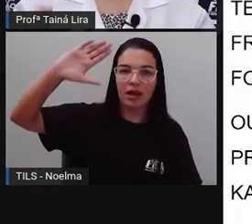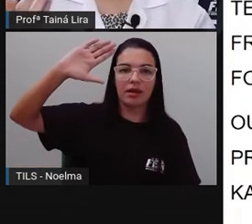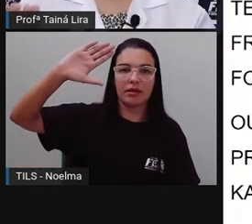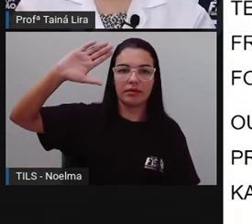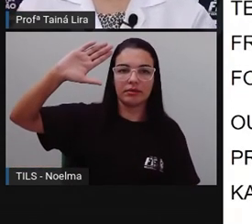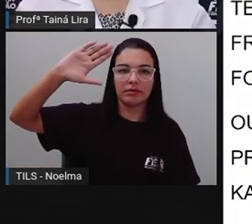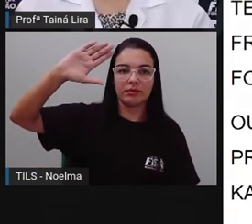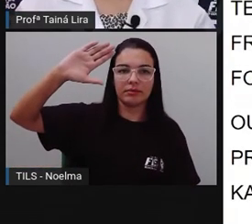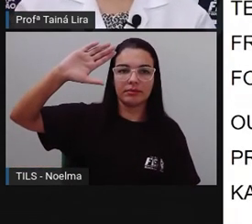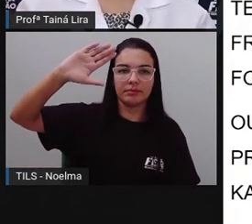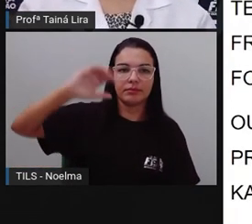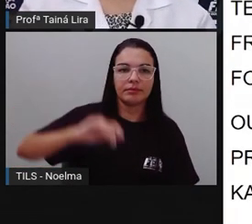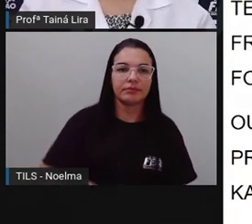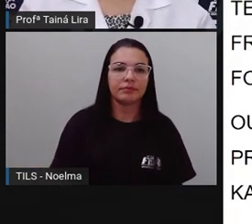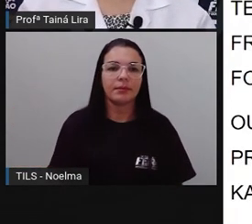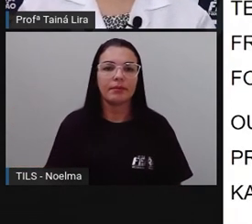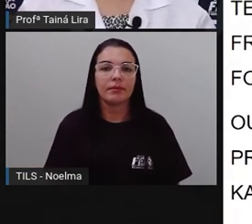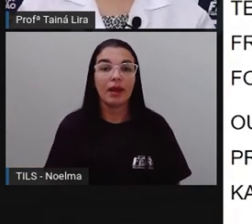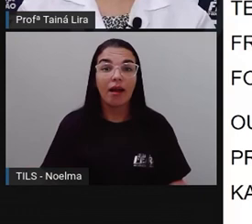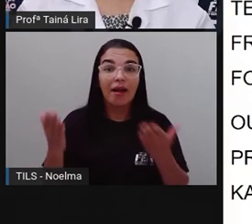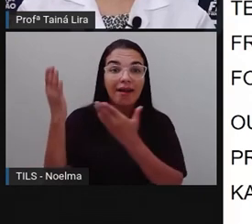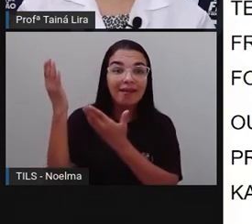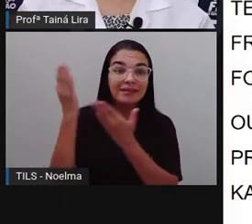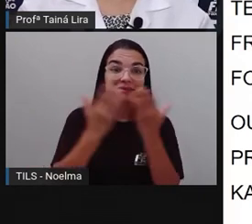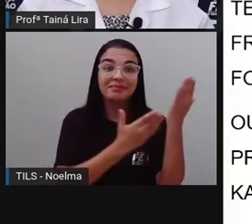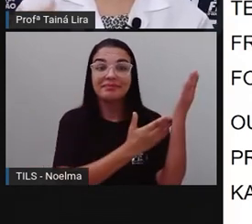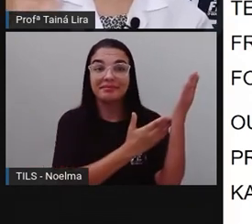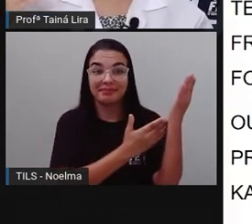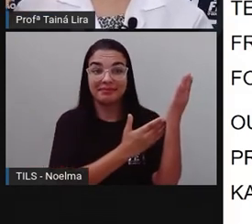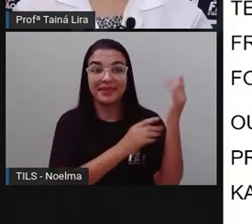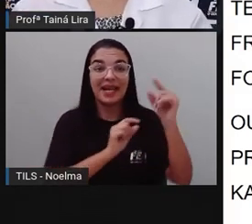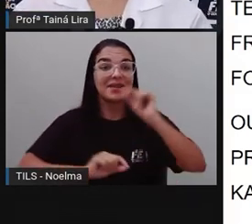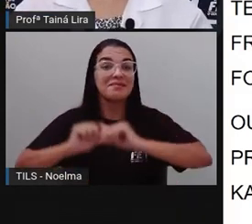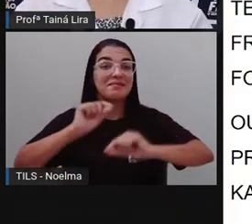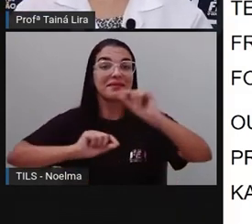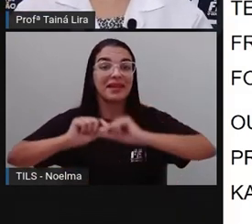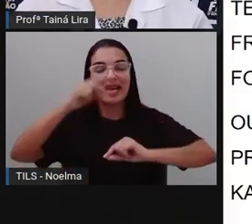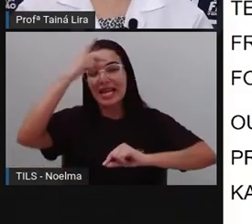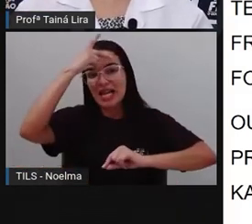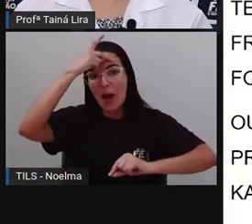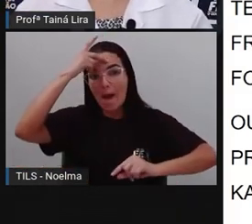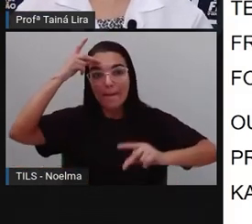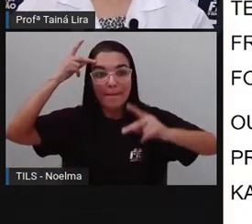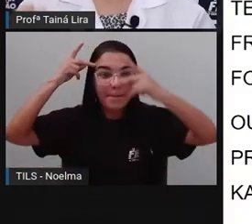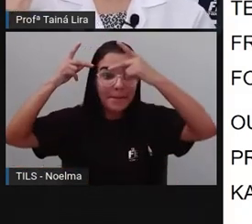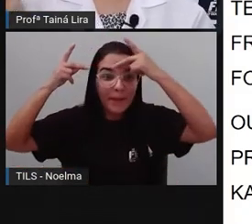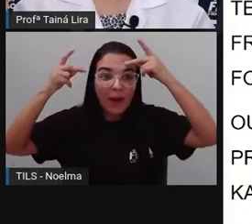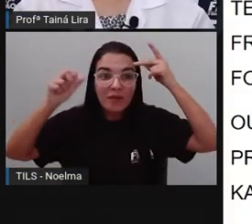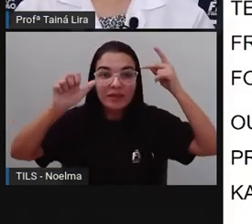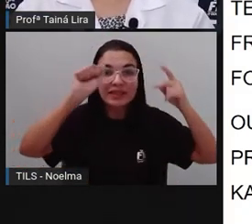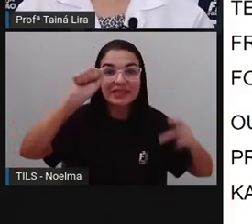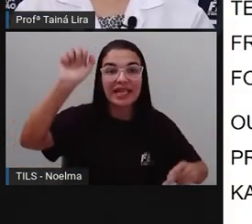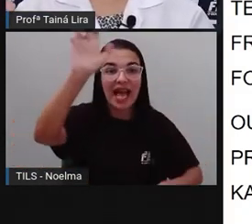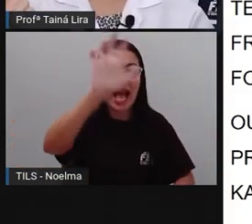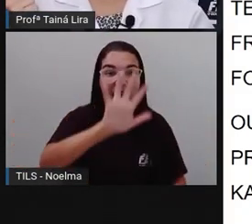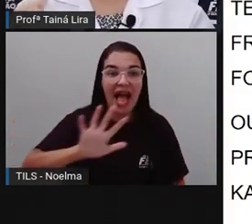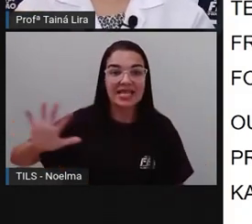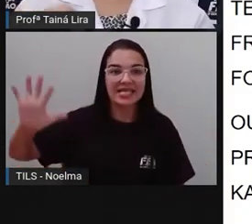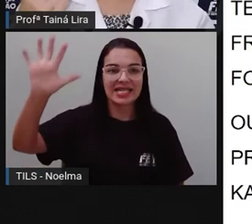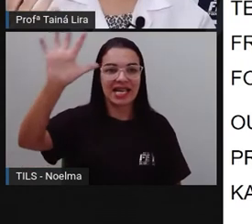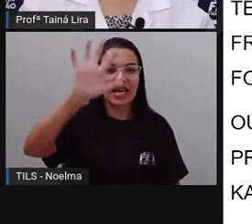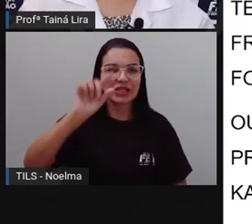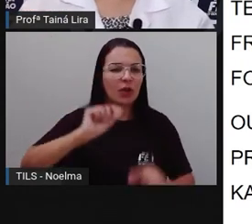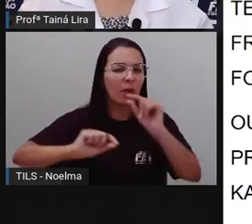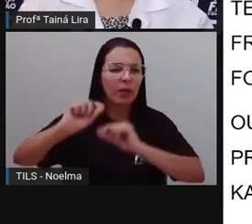Olha lá os povos asiáticos, né? Aí agora vamos falar aí dos chineses, dos japoneses,